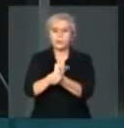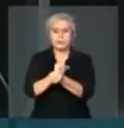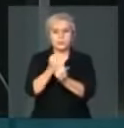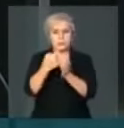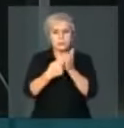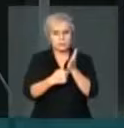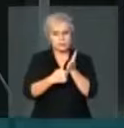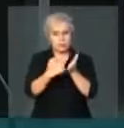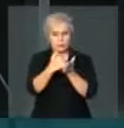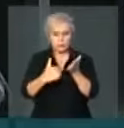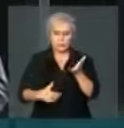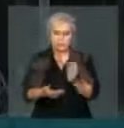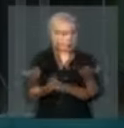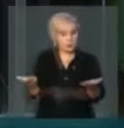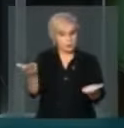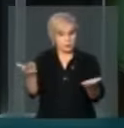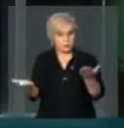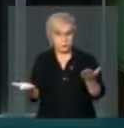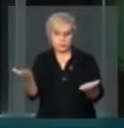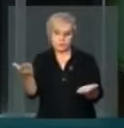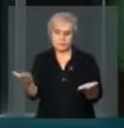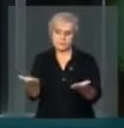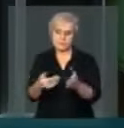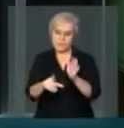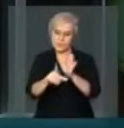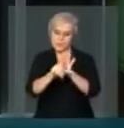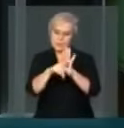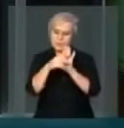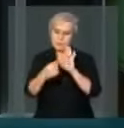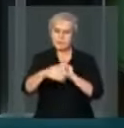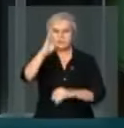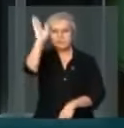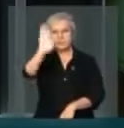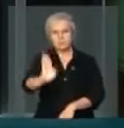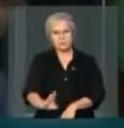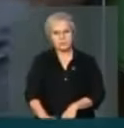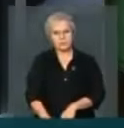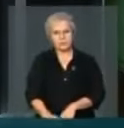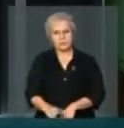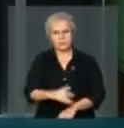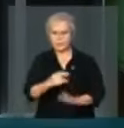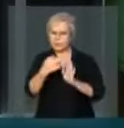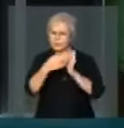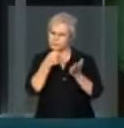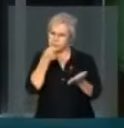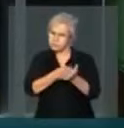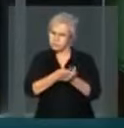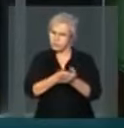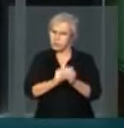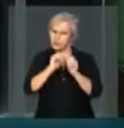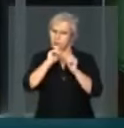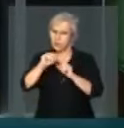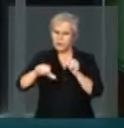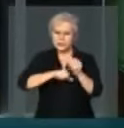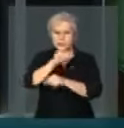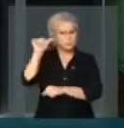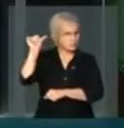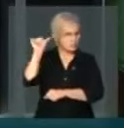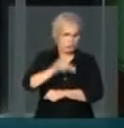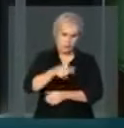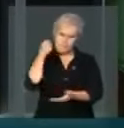pauta esse projeto. Obrigado. A legislação brasileira, ela é rigorosa, pode se tornar mais rigorosa.